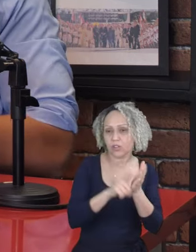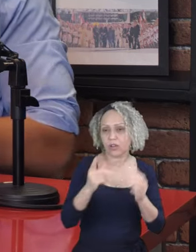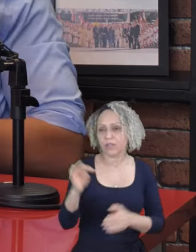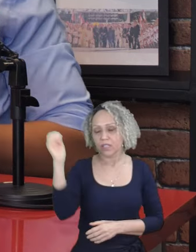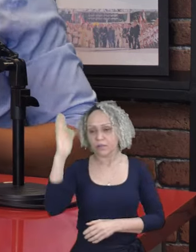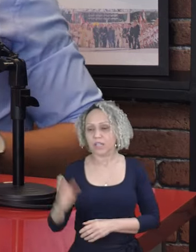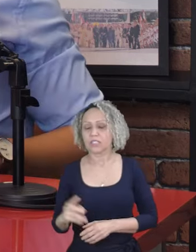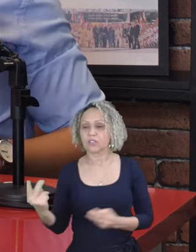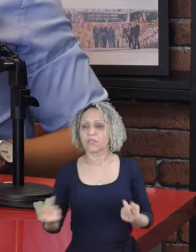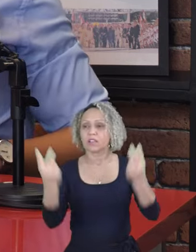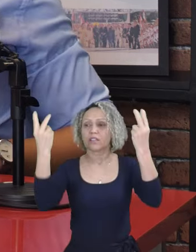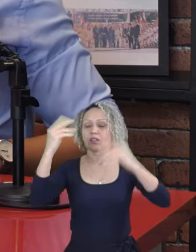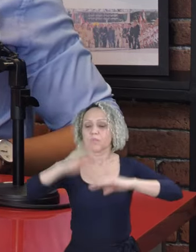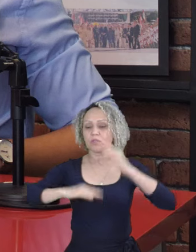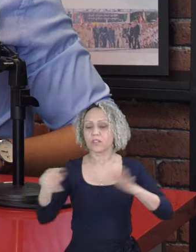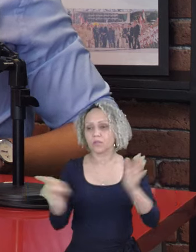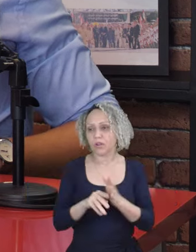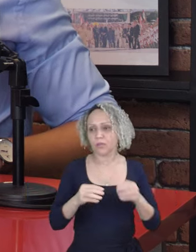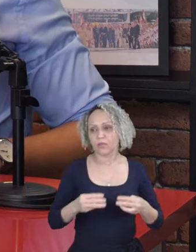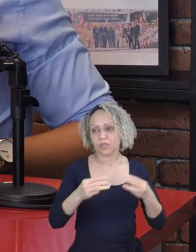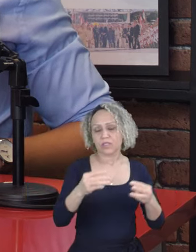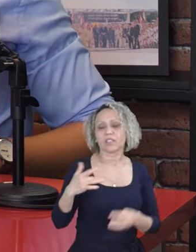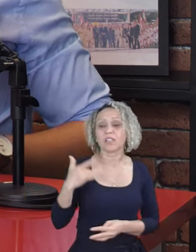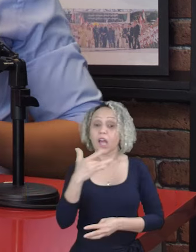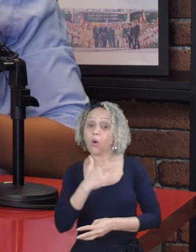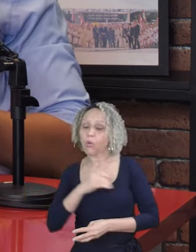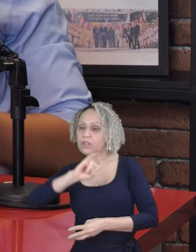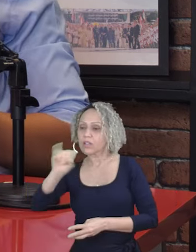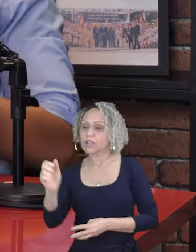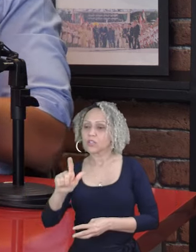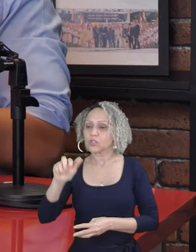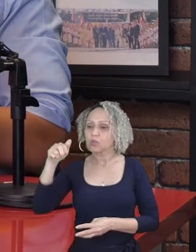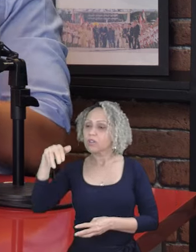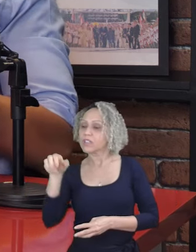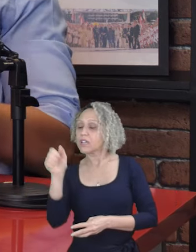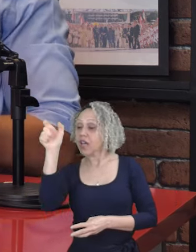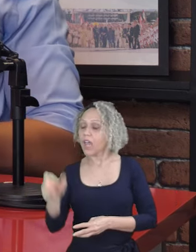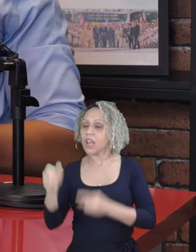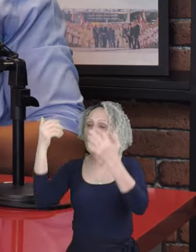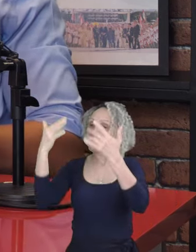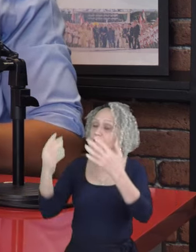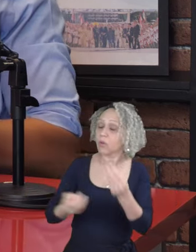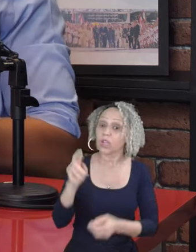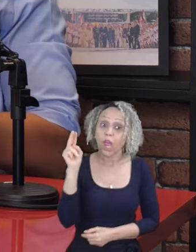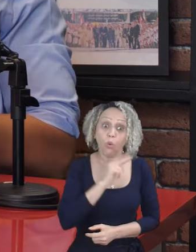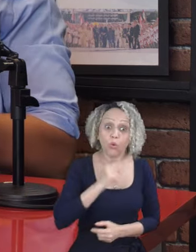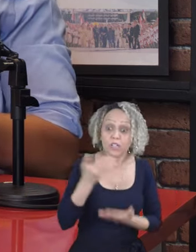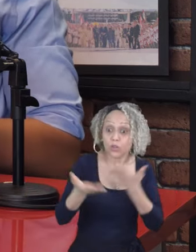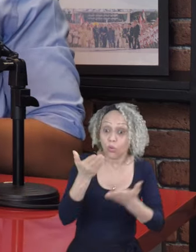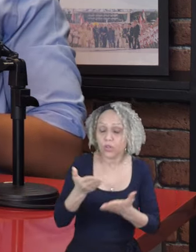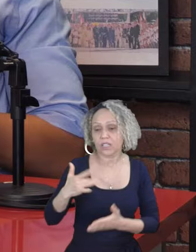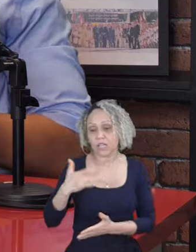Coordenadora-Geral de Valorização Profissional do Ministério, Juliana Ribeiro, destacou que é urgente implementar ações para cuidar da